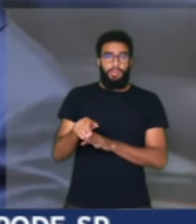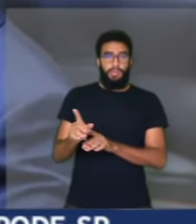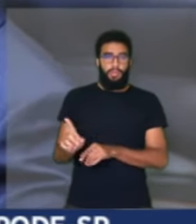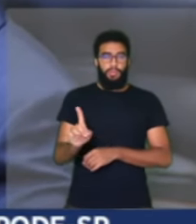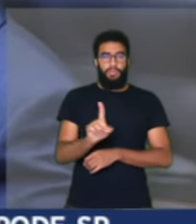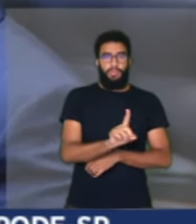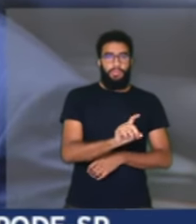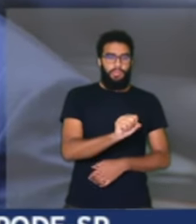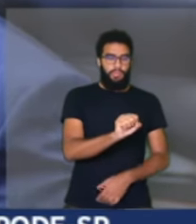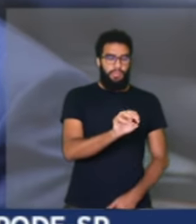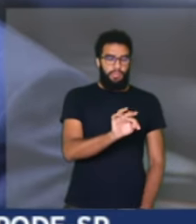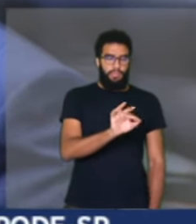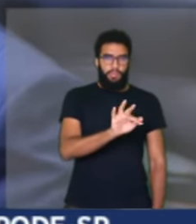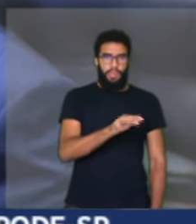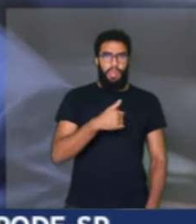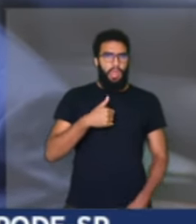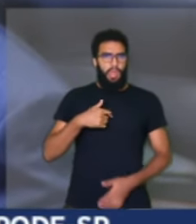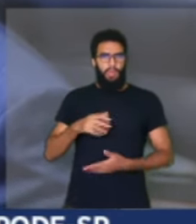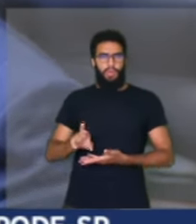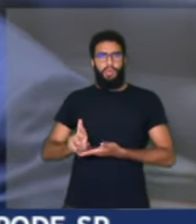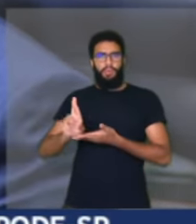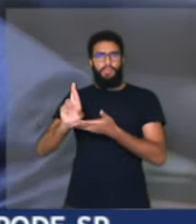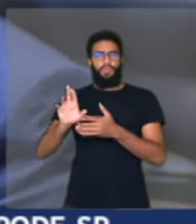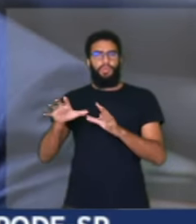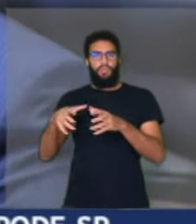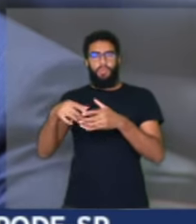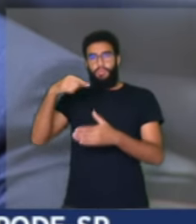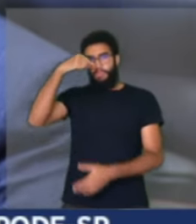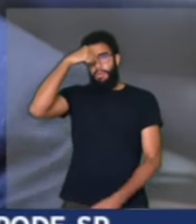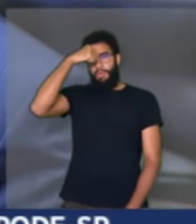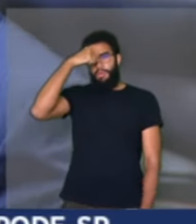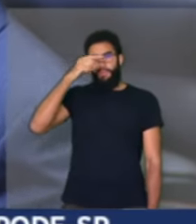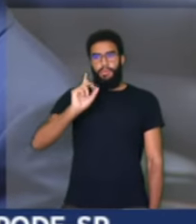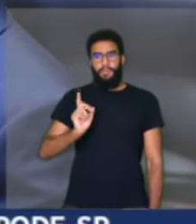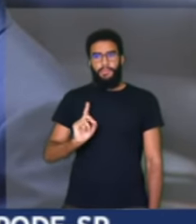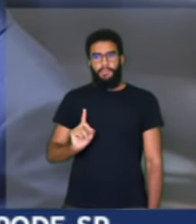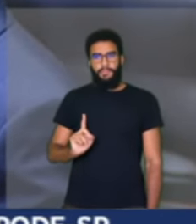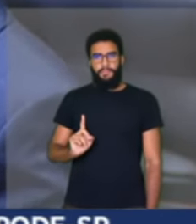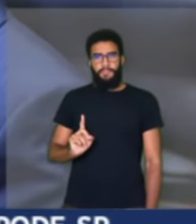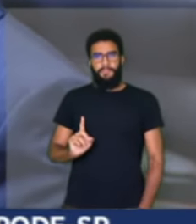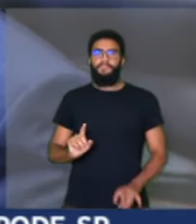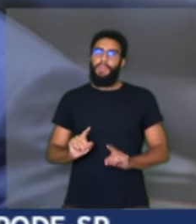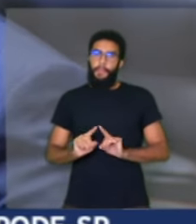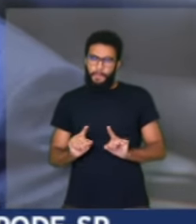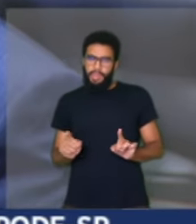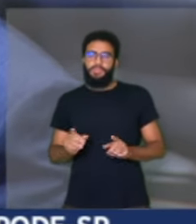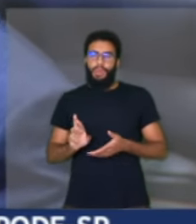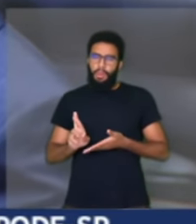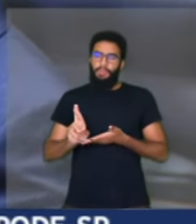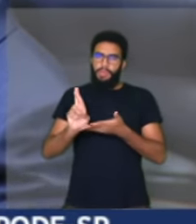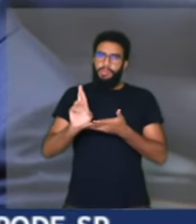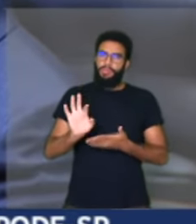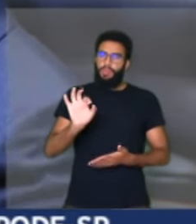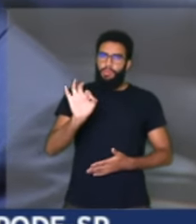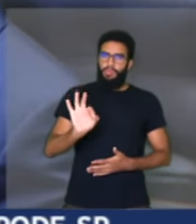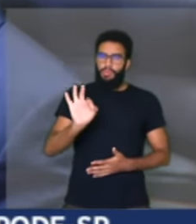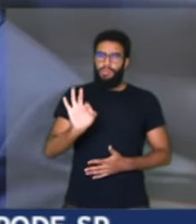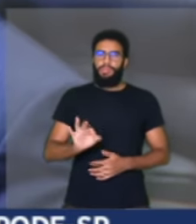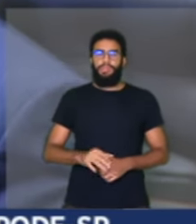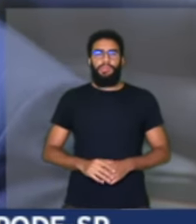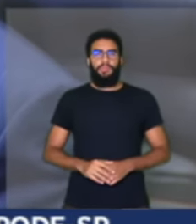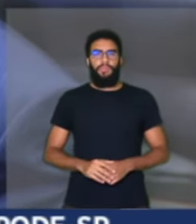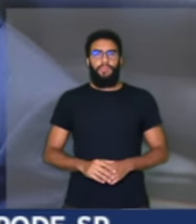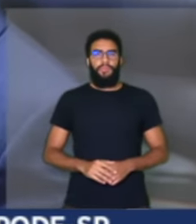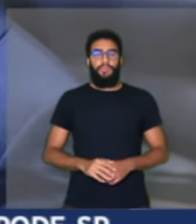nome da comunidade evangélica, mas falo em nome de parte da comunidade evangélica. E em nome dessa parcela da